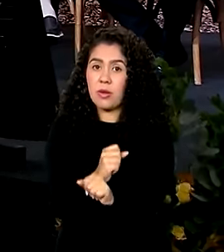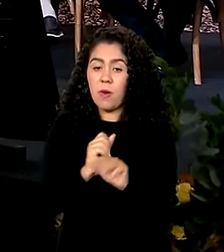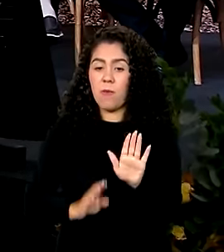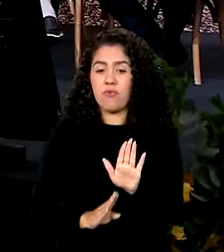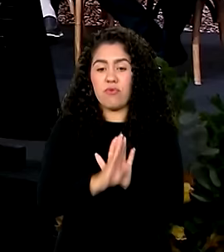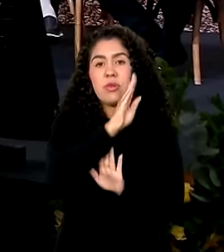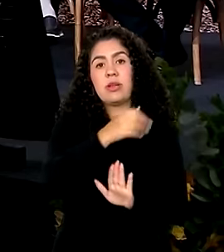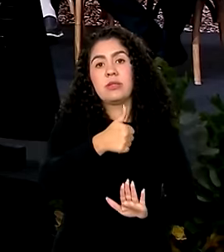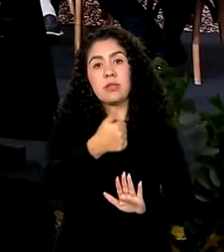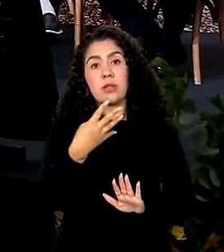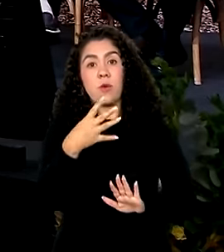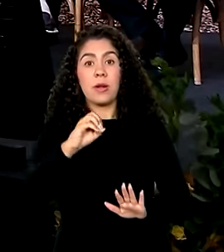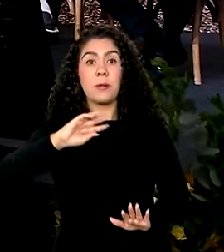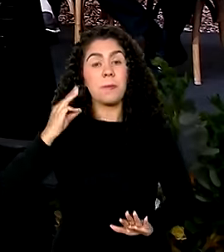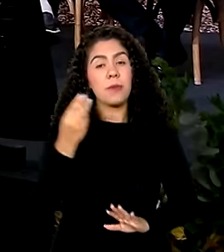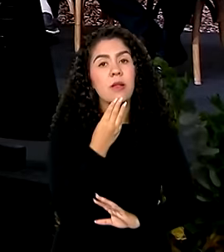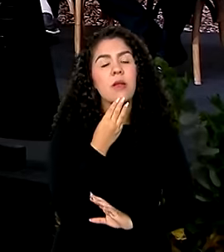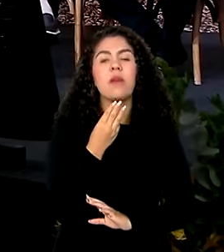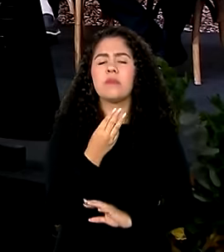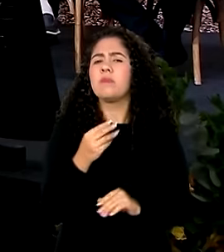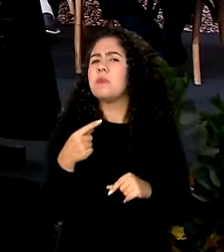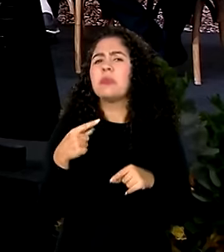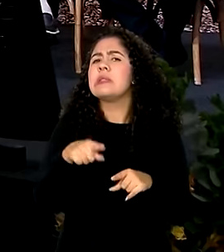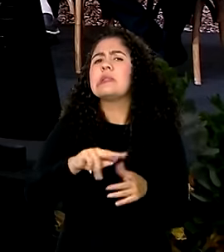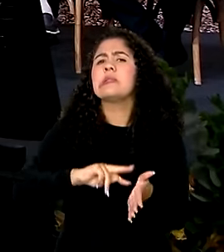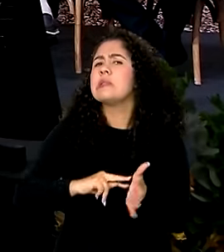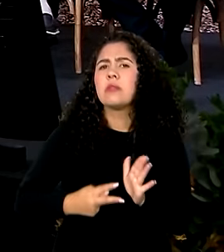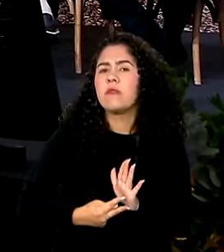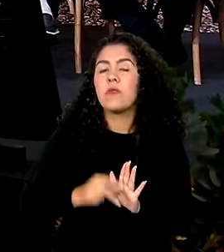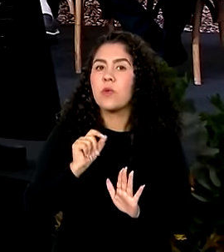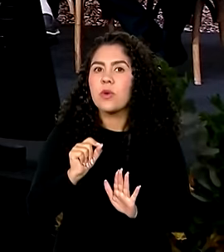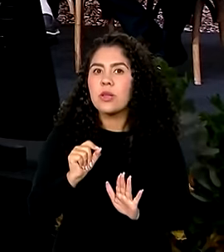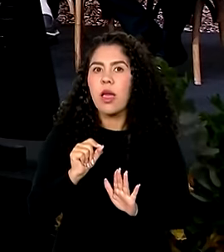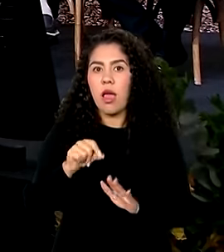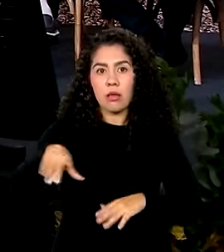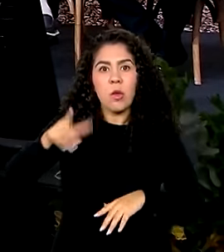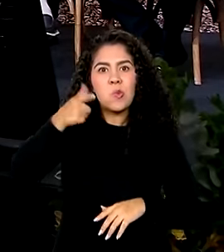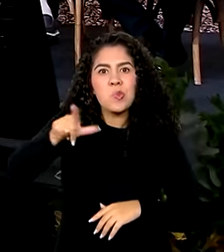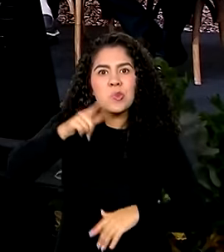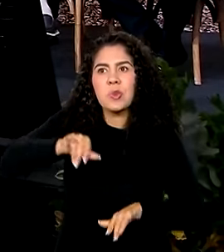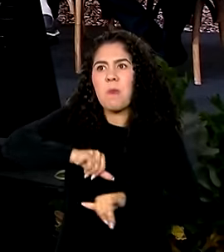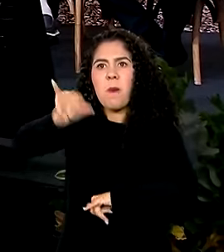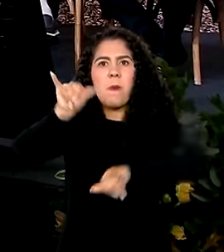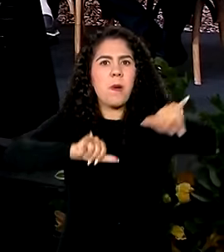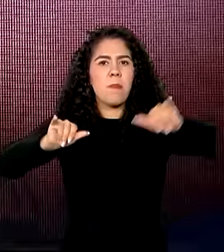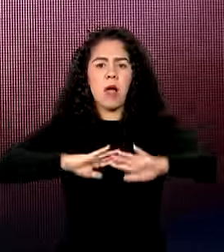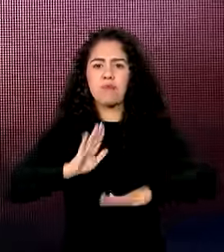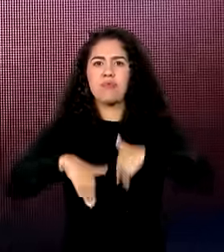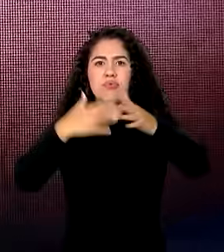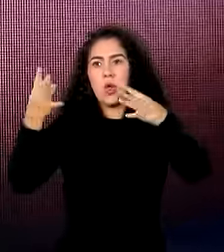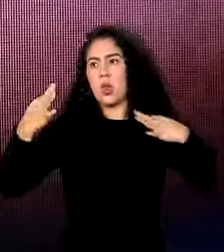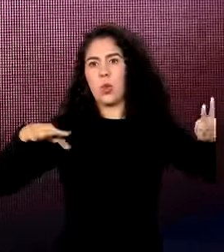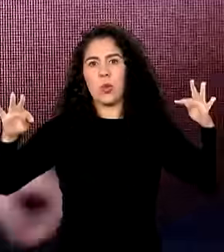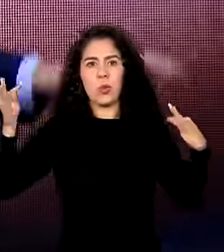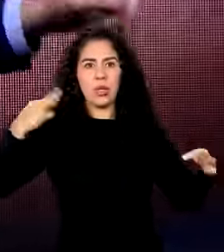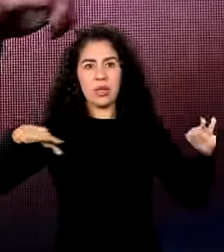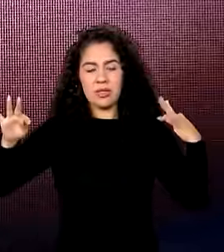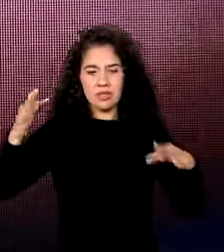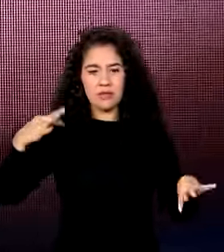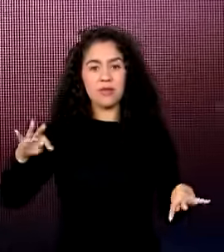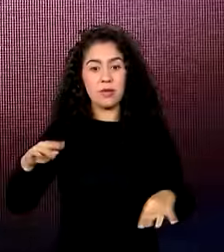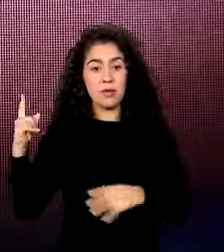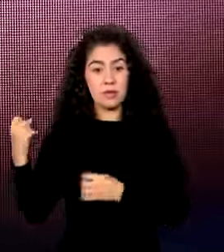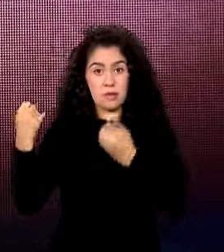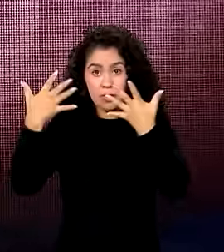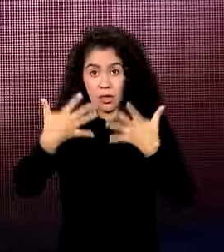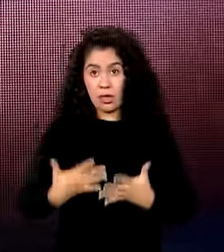milhões, porque isso significa crescimento da aviação e desenvolvimento do turismo. Só agora,